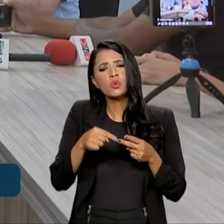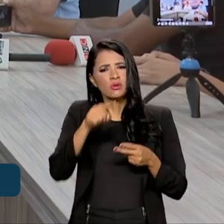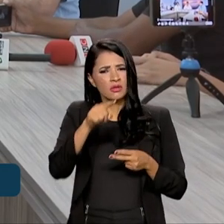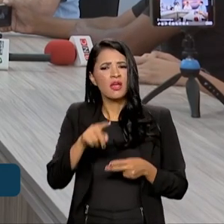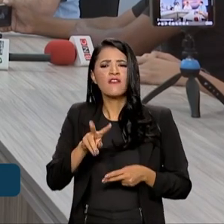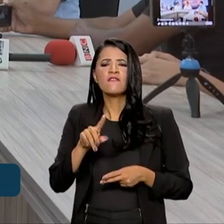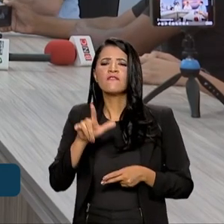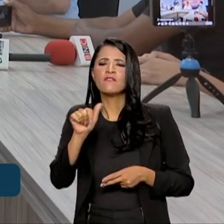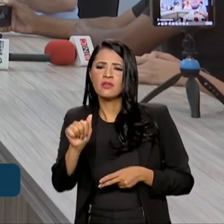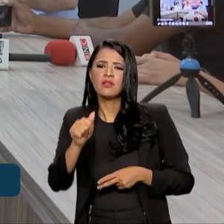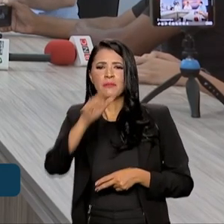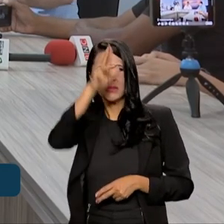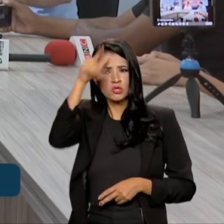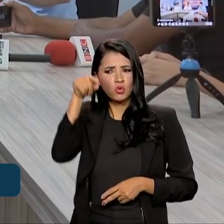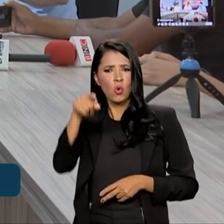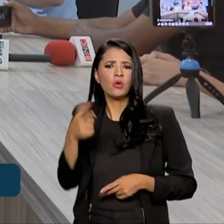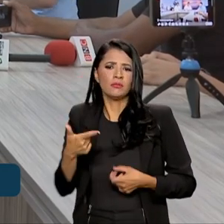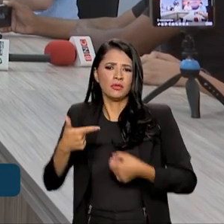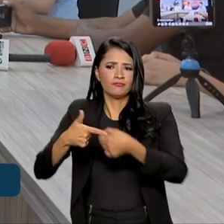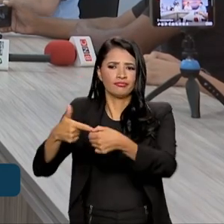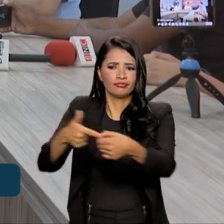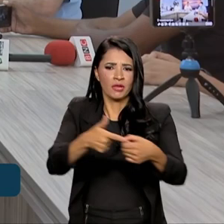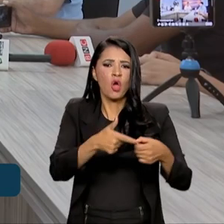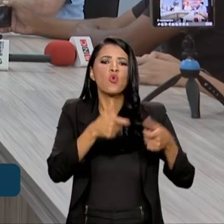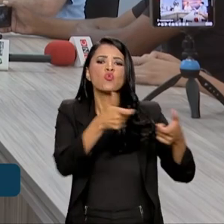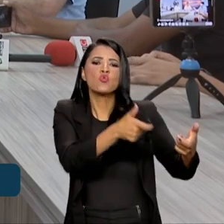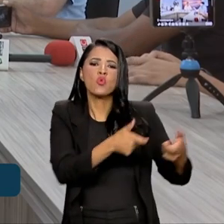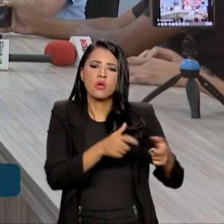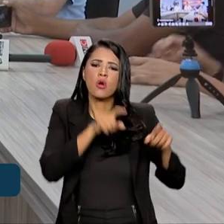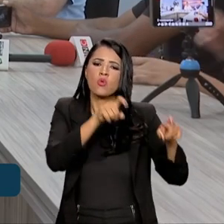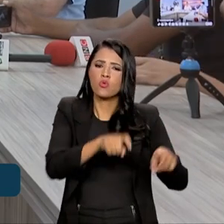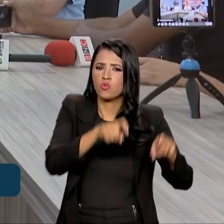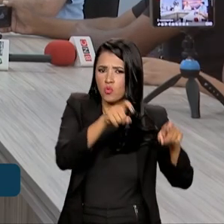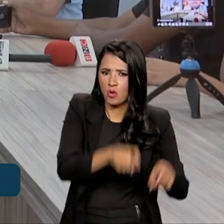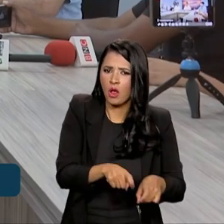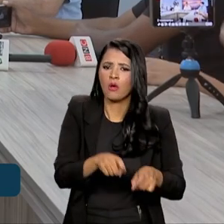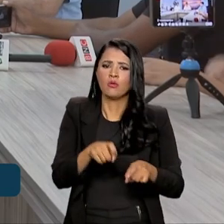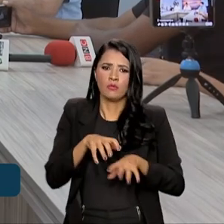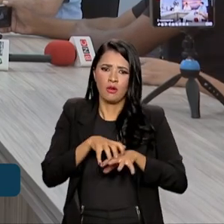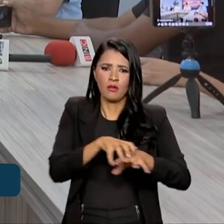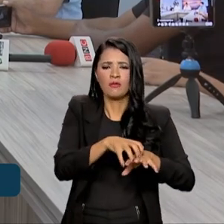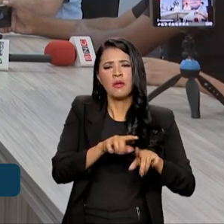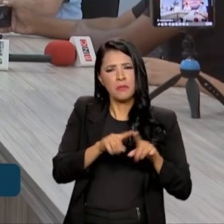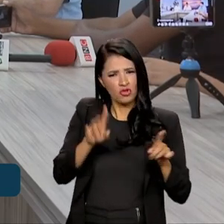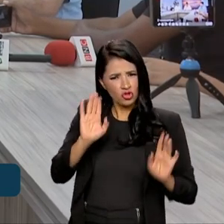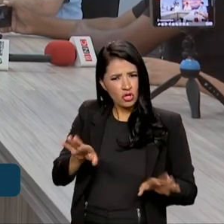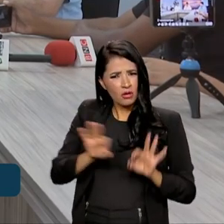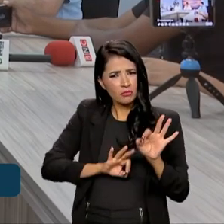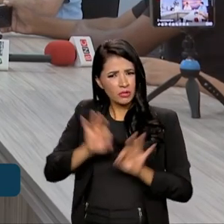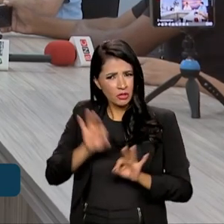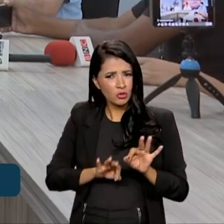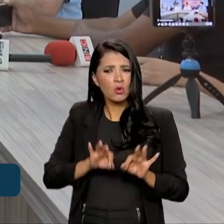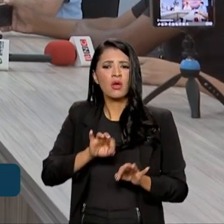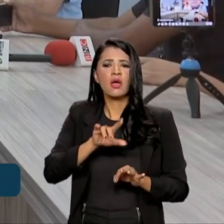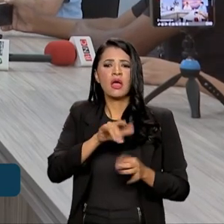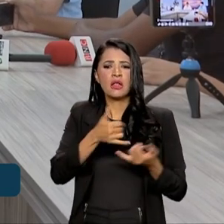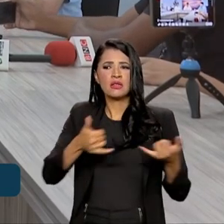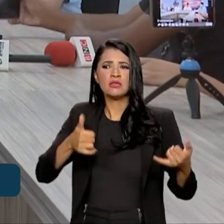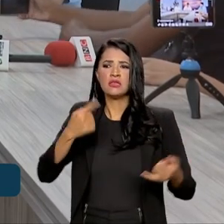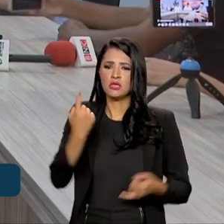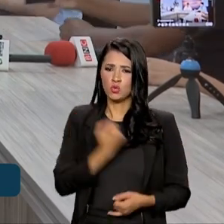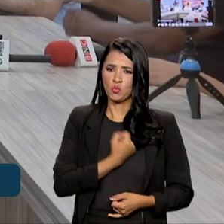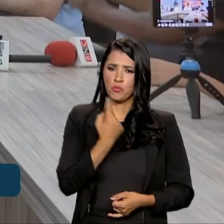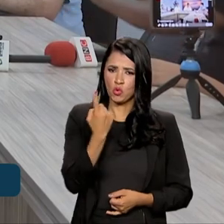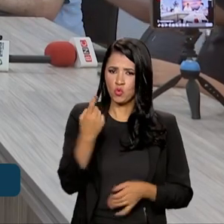mais abastece também com termoelétrica as comunidades rurais. Já existe um plano de chegar o Linhão também a essas